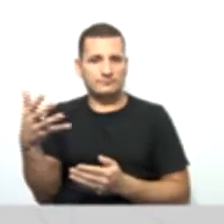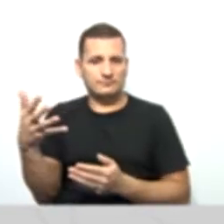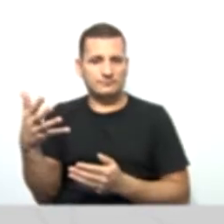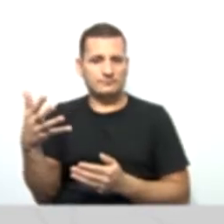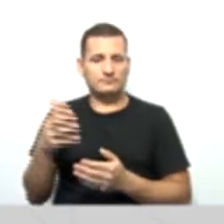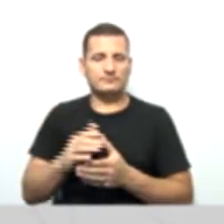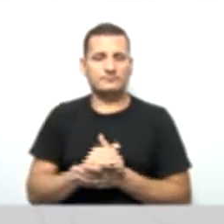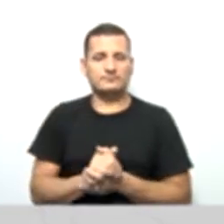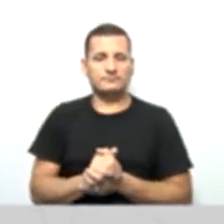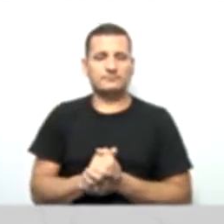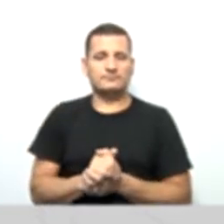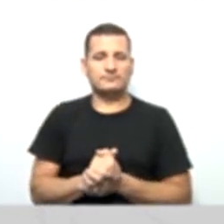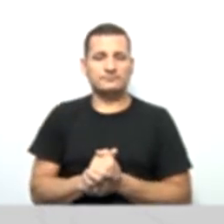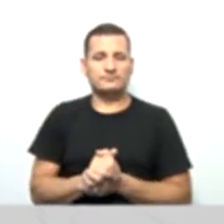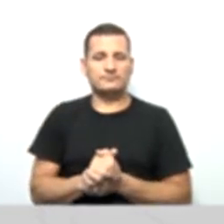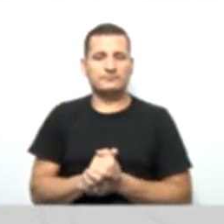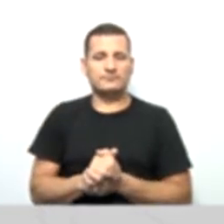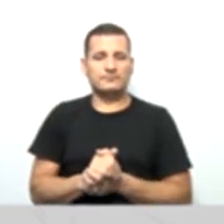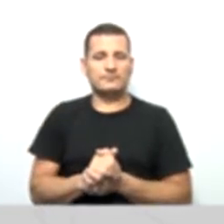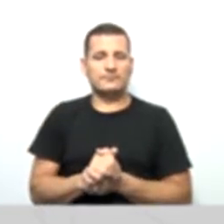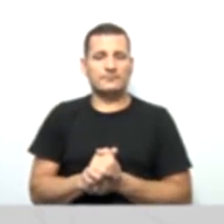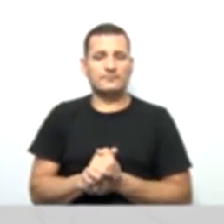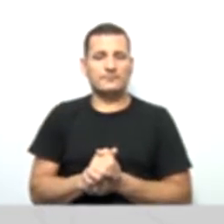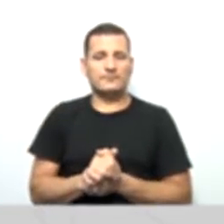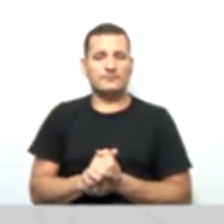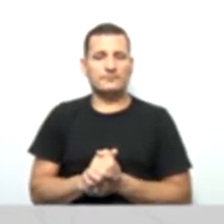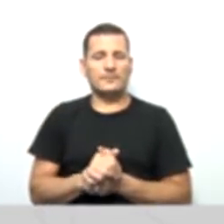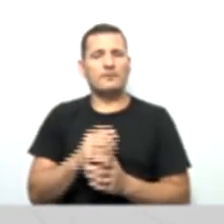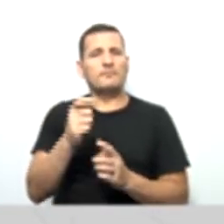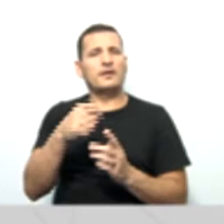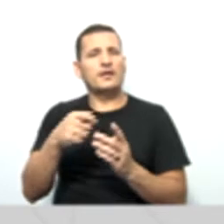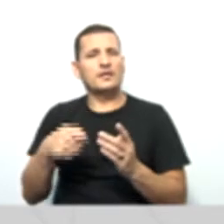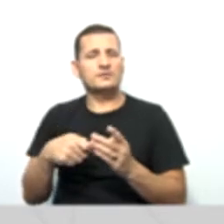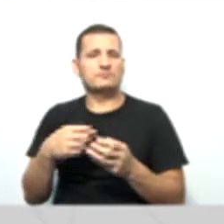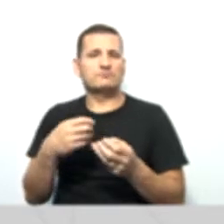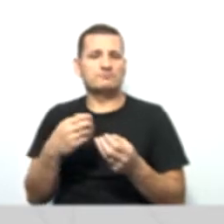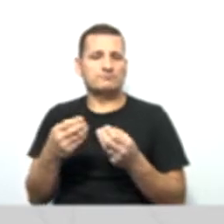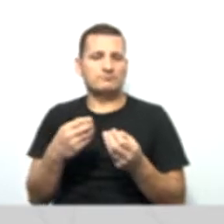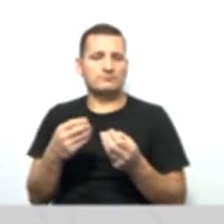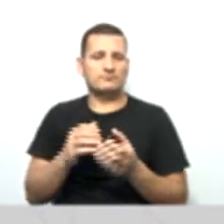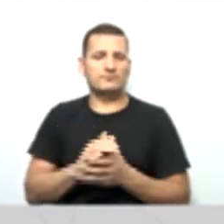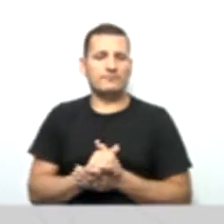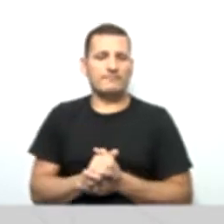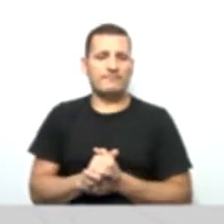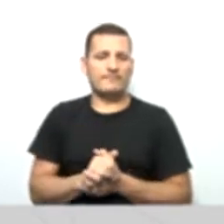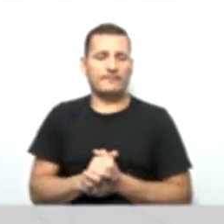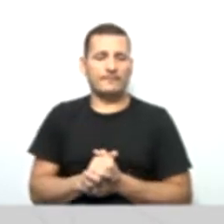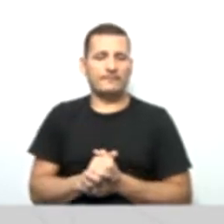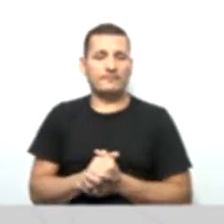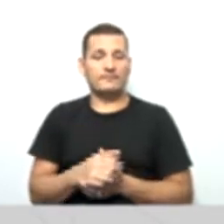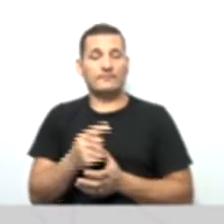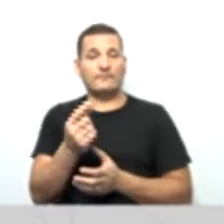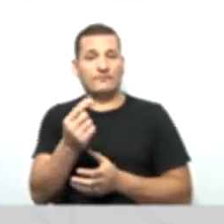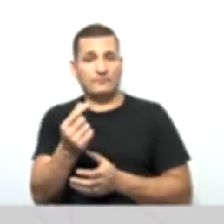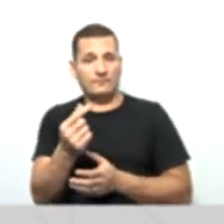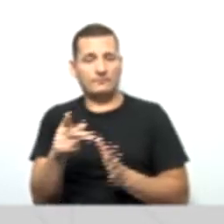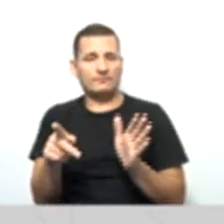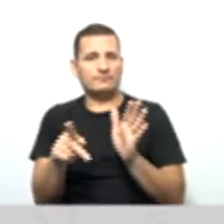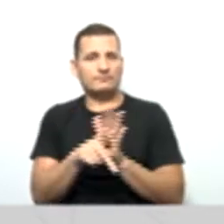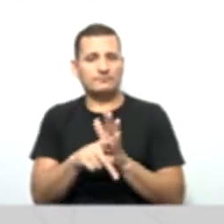apropriação, números de meses apropriados, valor apropriado